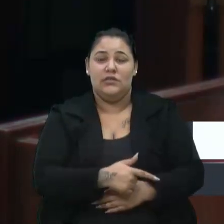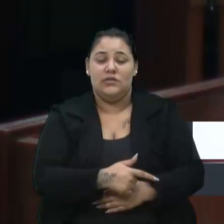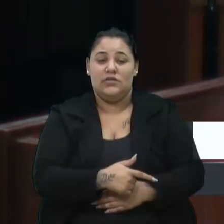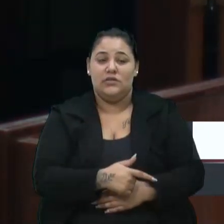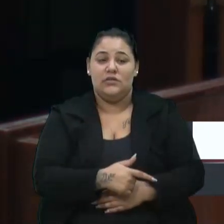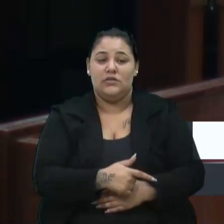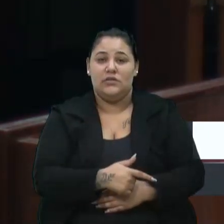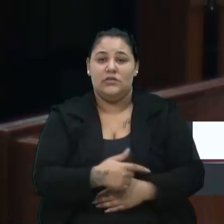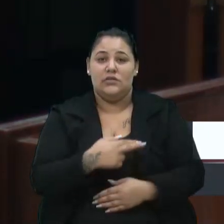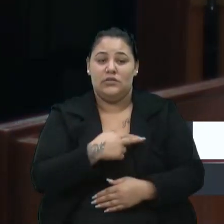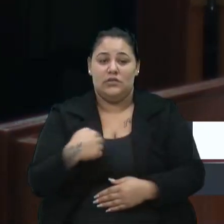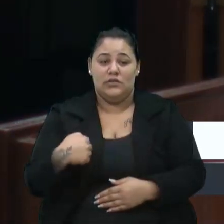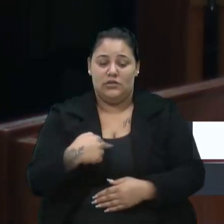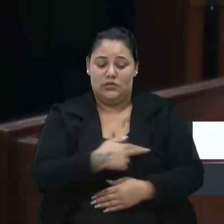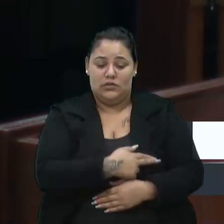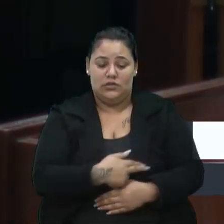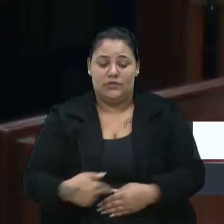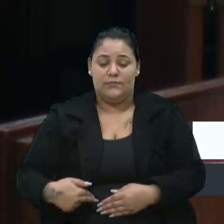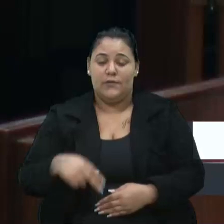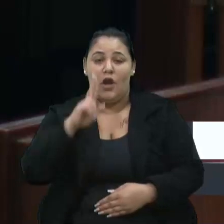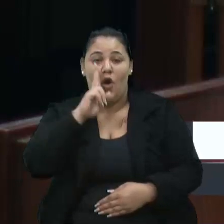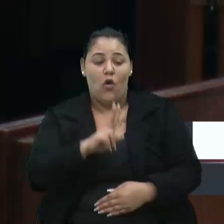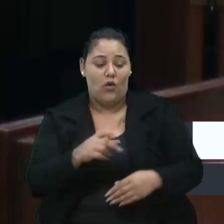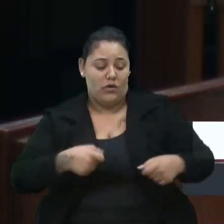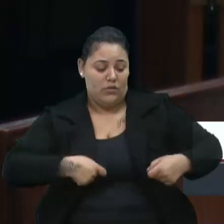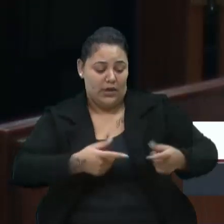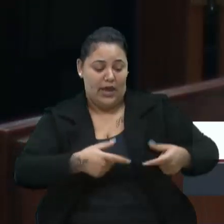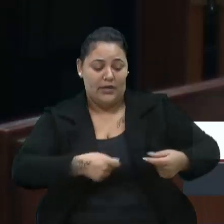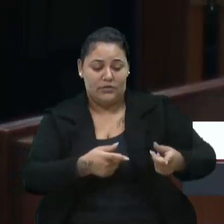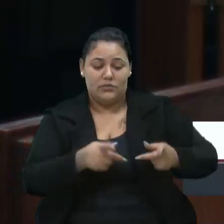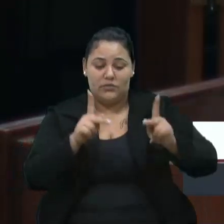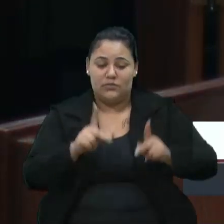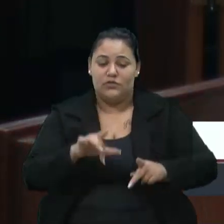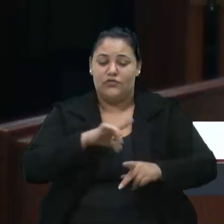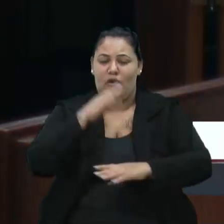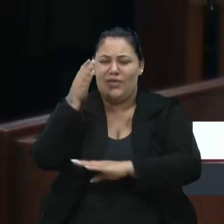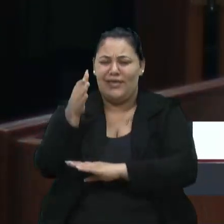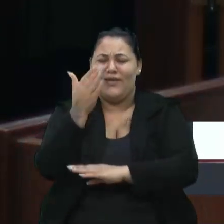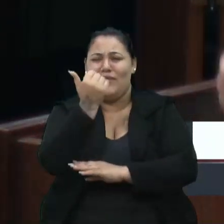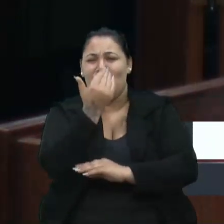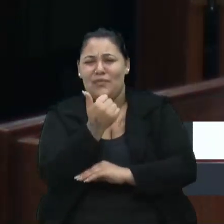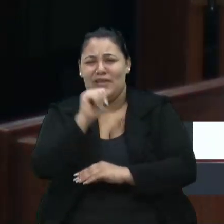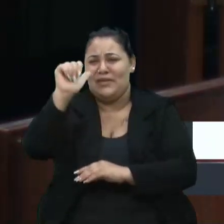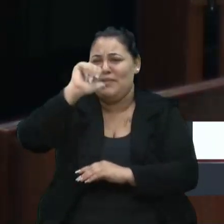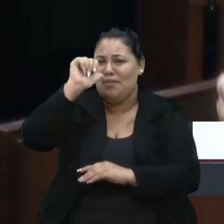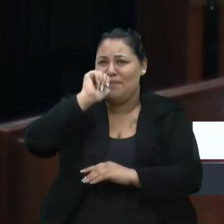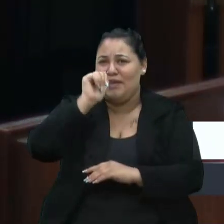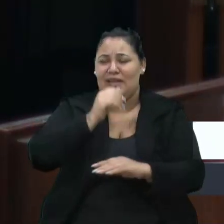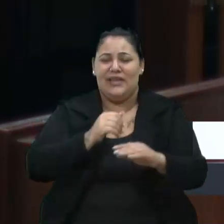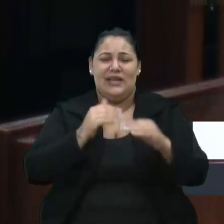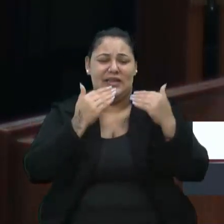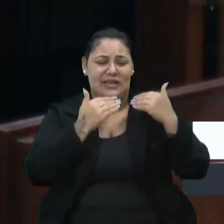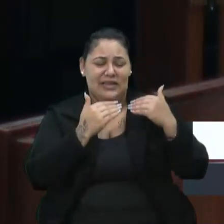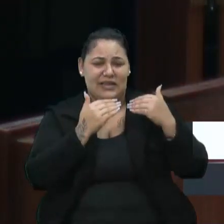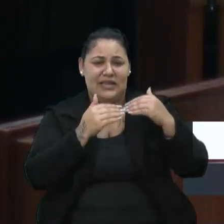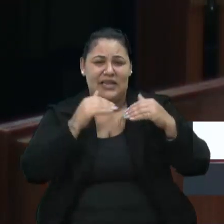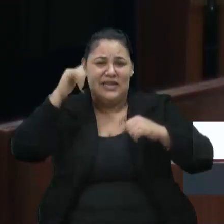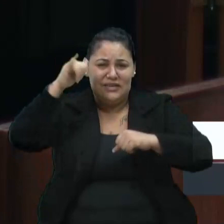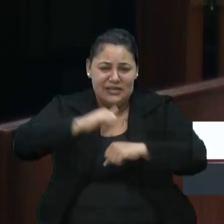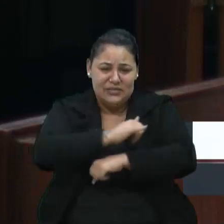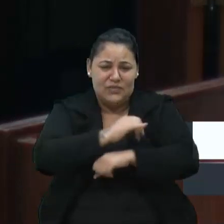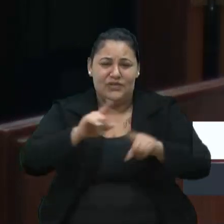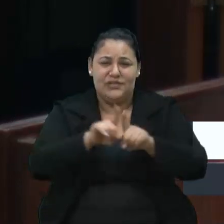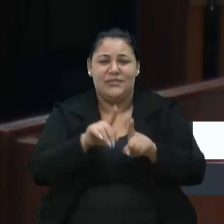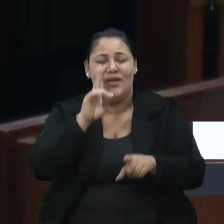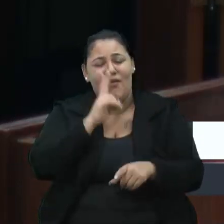gasto que essas pessoas tiveram lá. Hotel, comida, bebida, deslocamento, transporte, olha a